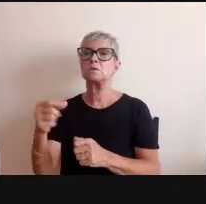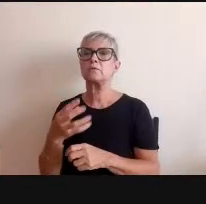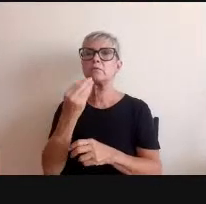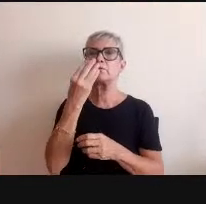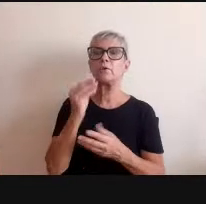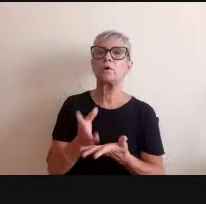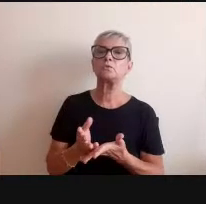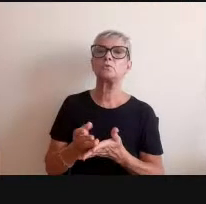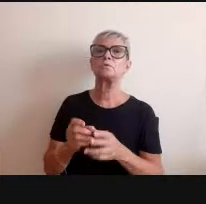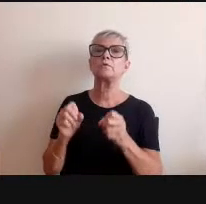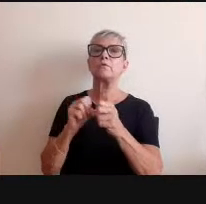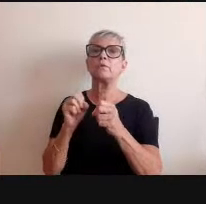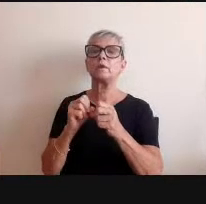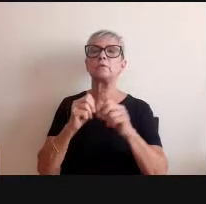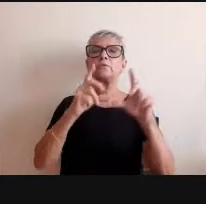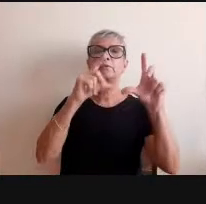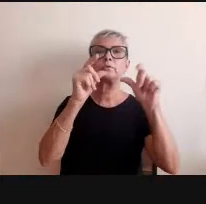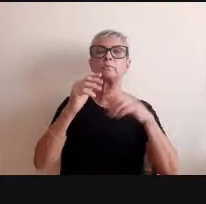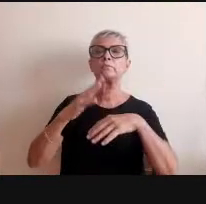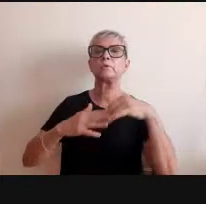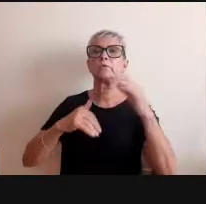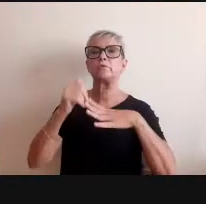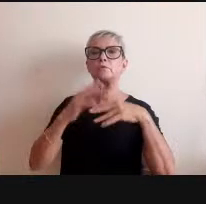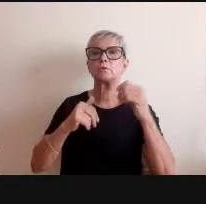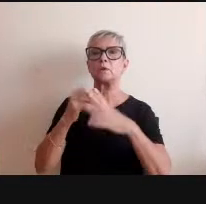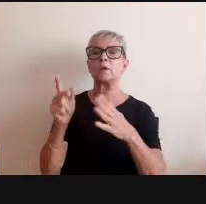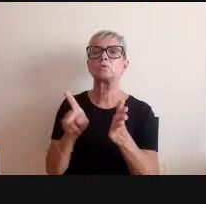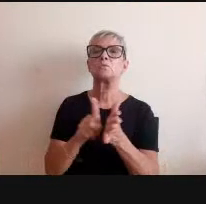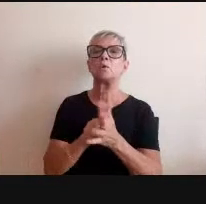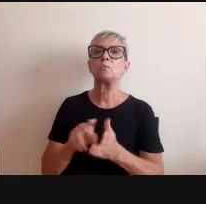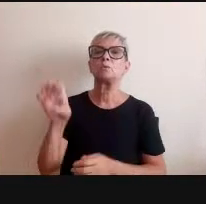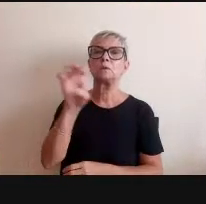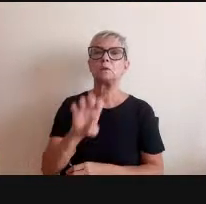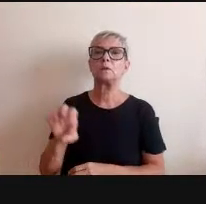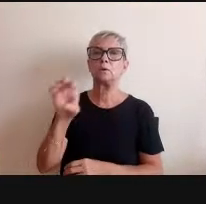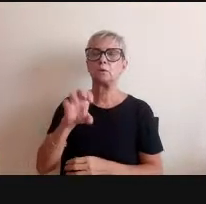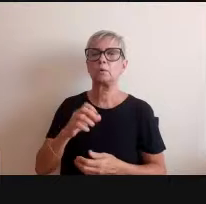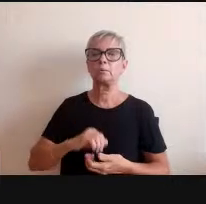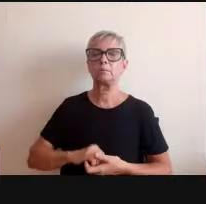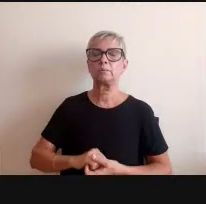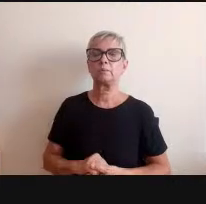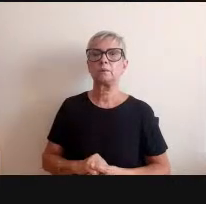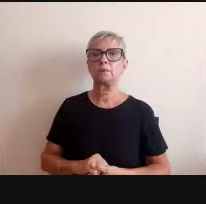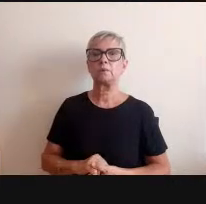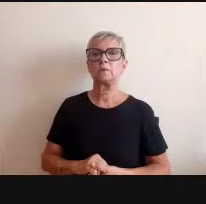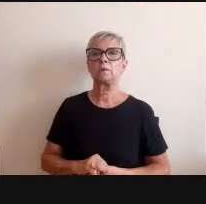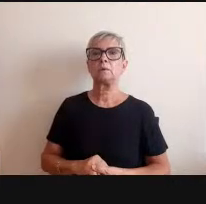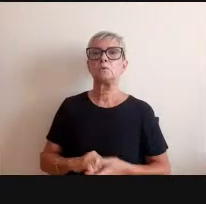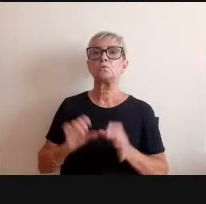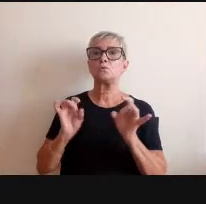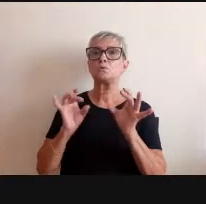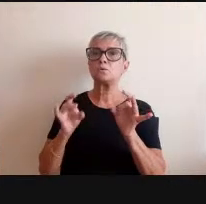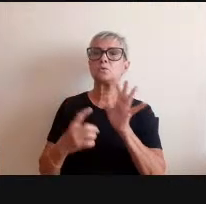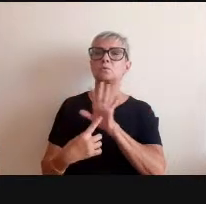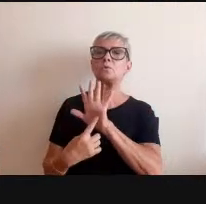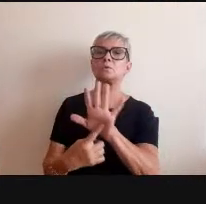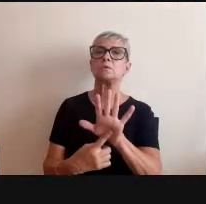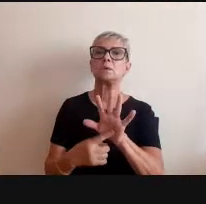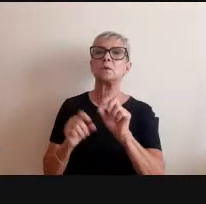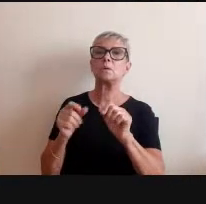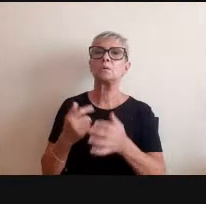fotógrafos principalmente europeus e eu vou só mostrar aqui alguns